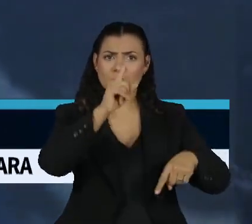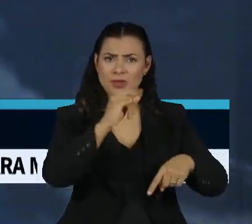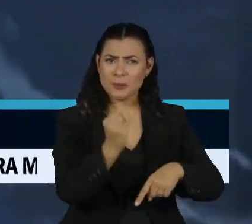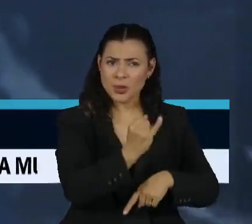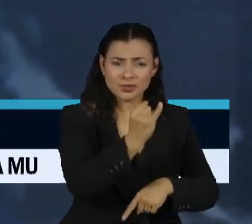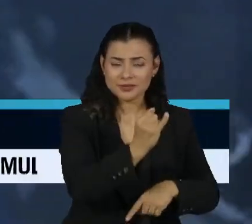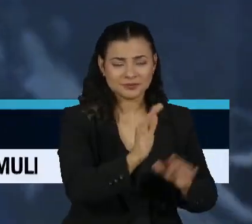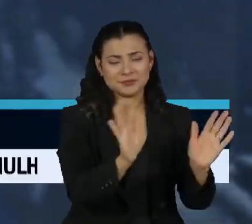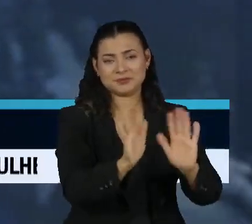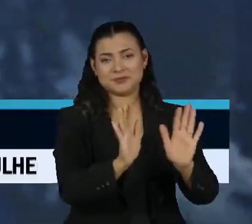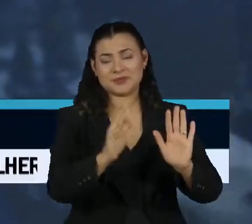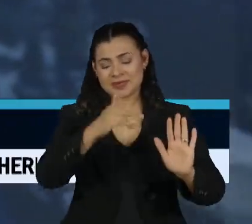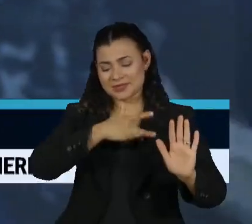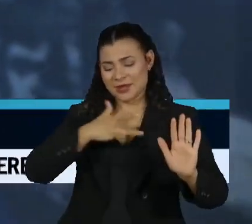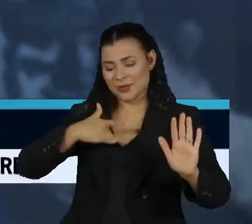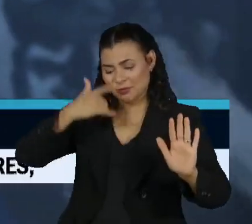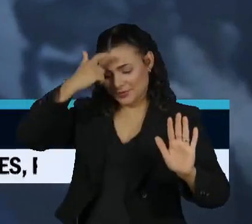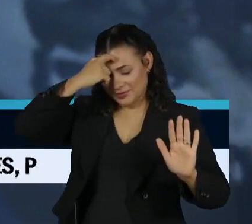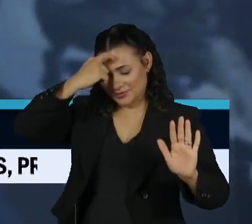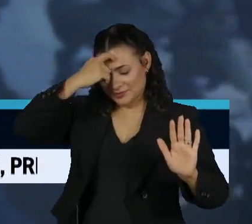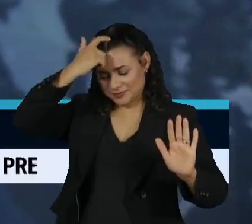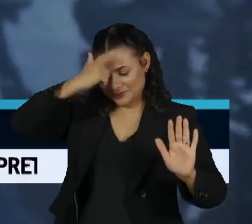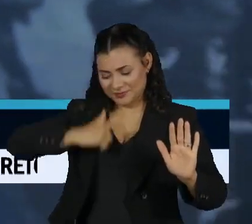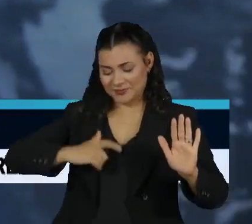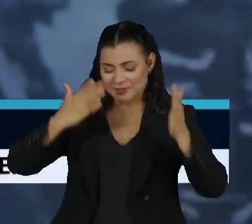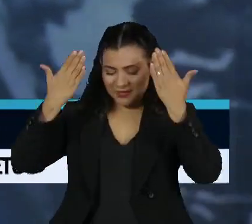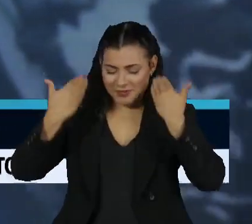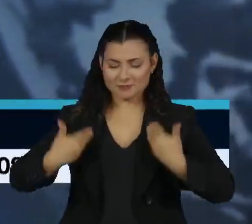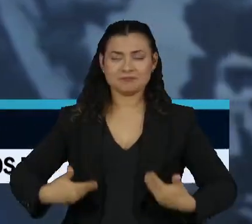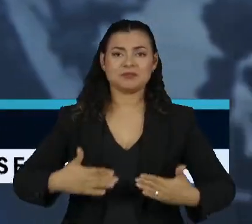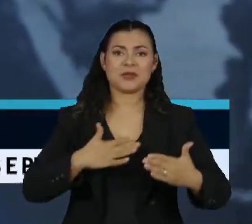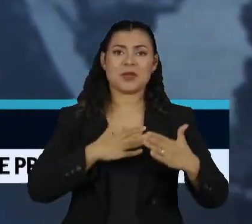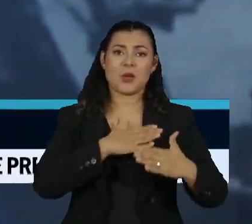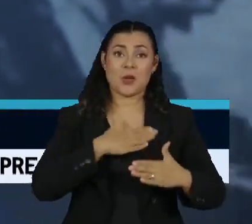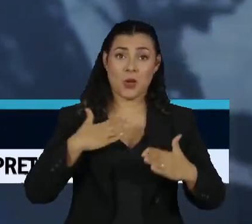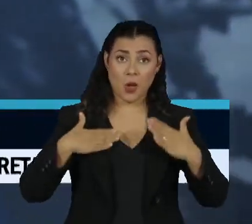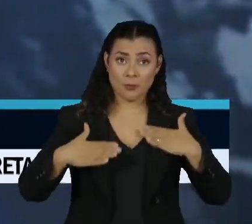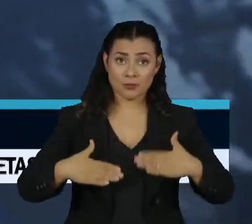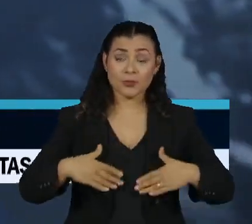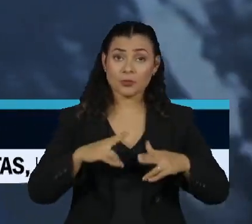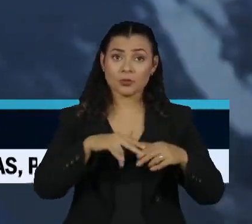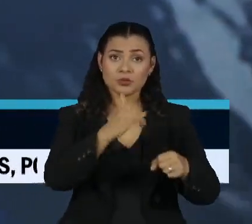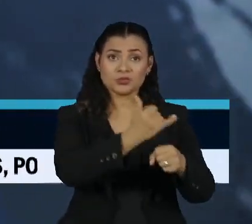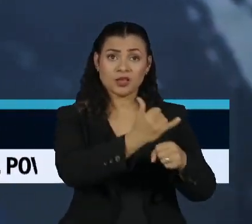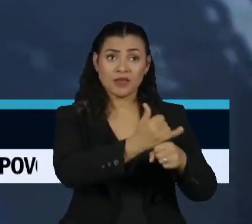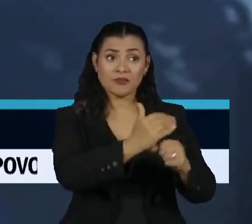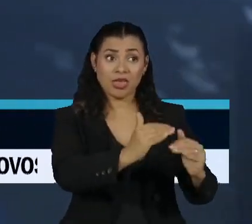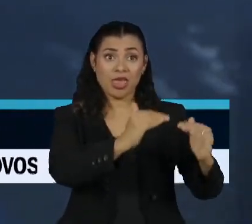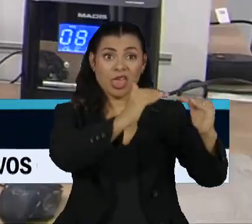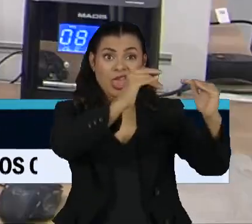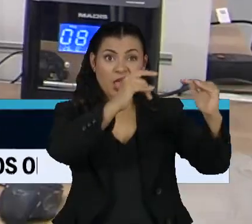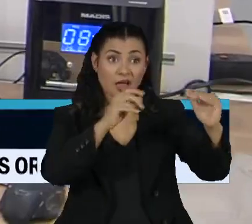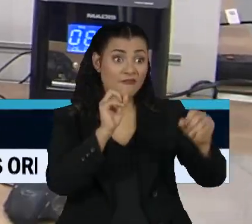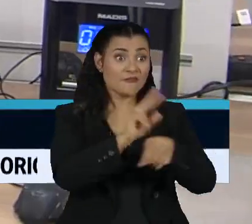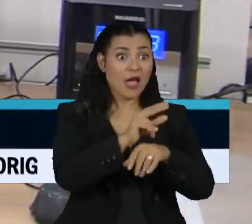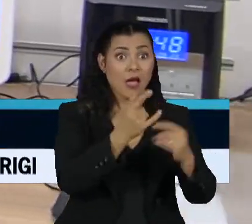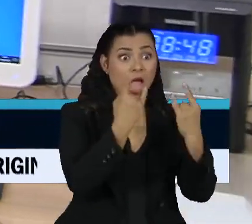tão importante quanto a saúde física e mental. Resultado, os cargos de chefia podem estar ameaçados.